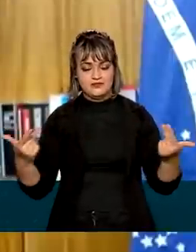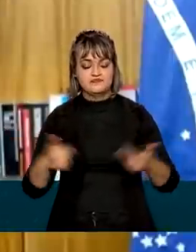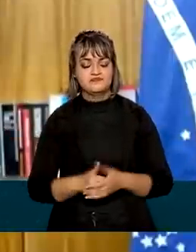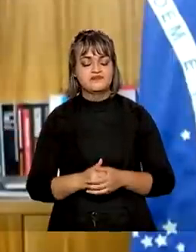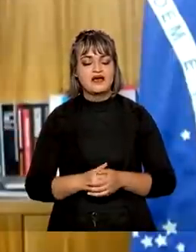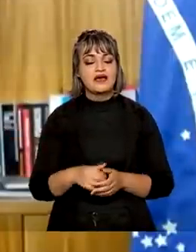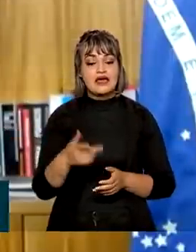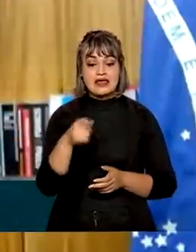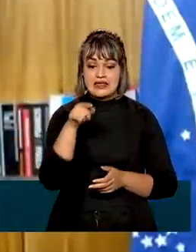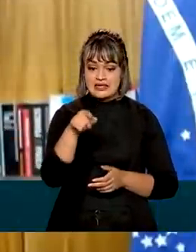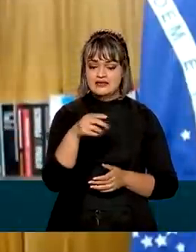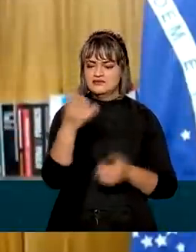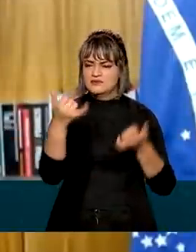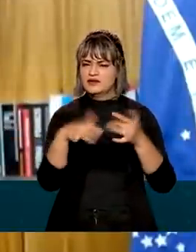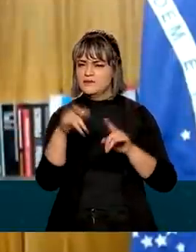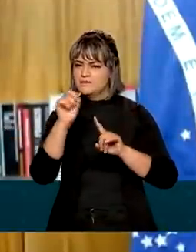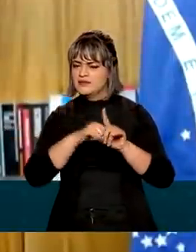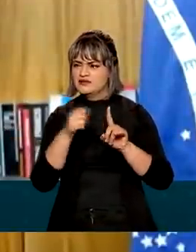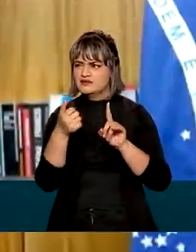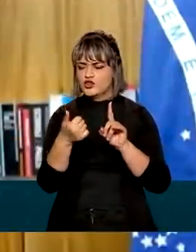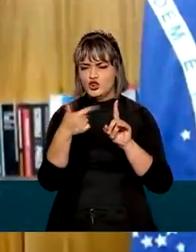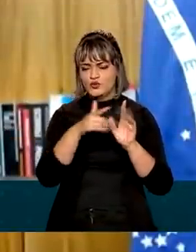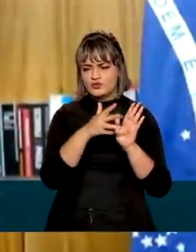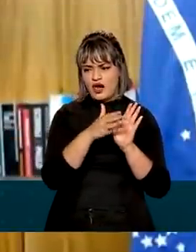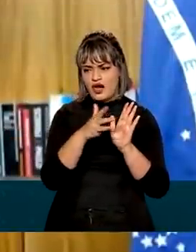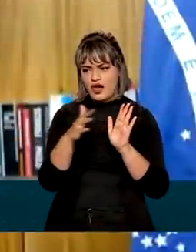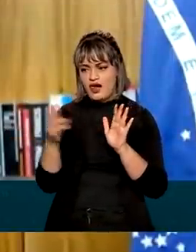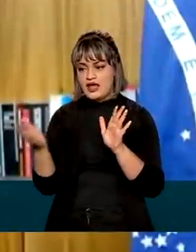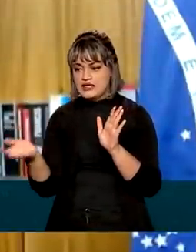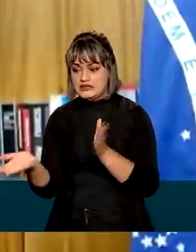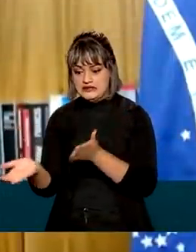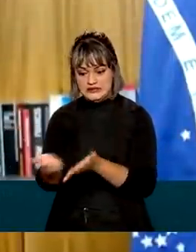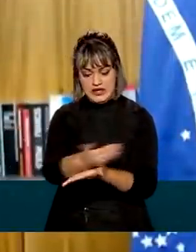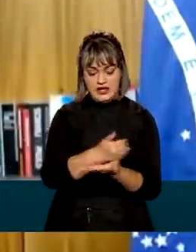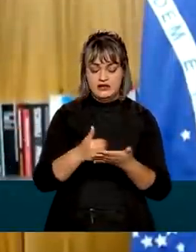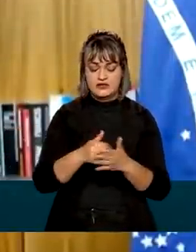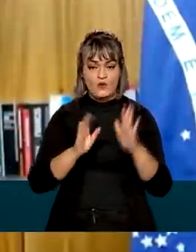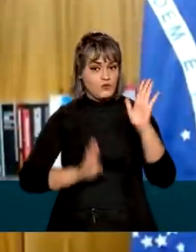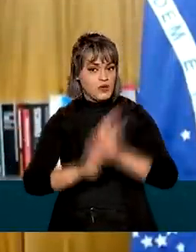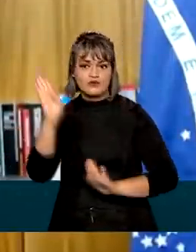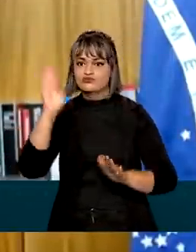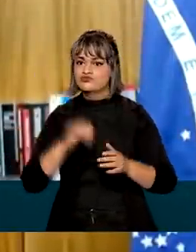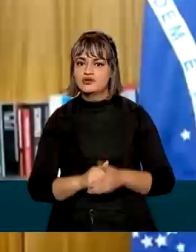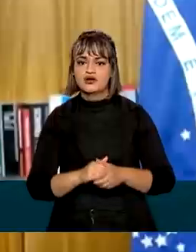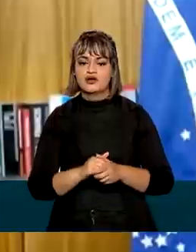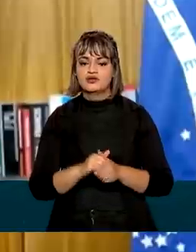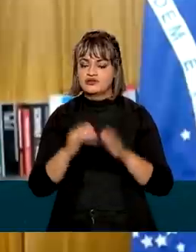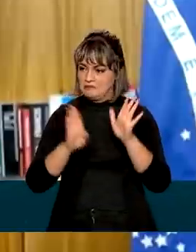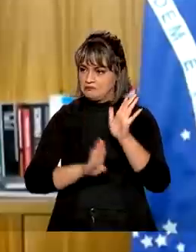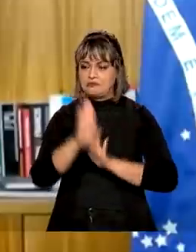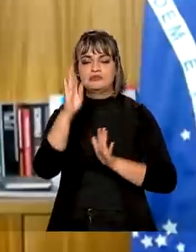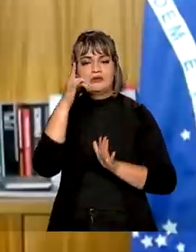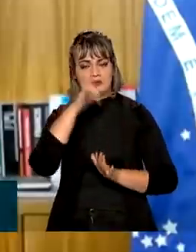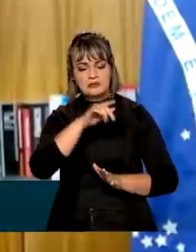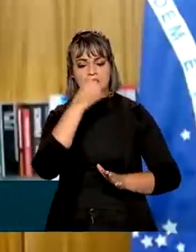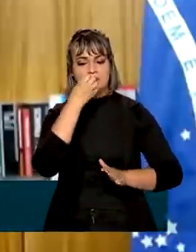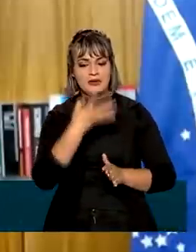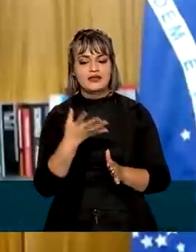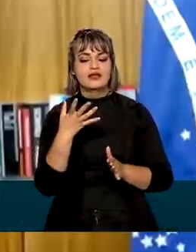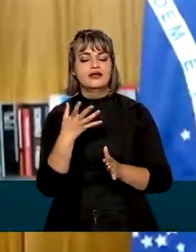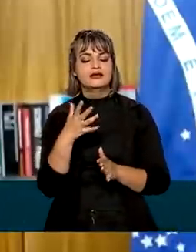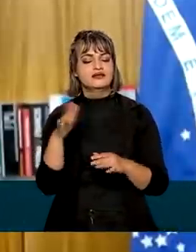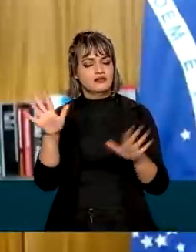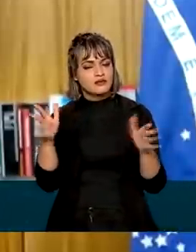média móvel de 12 meses, a arrecadação já é o recorde histórico. Quer dizer, já passamos acima, já estamos acima, então,